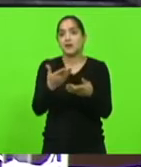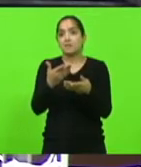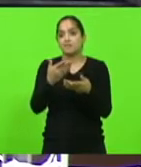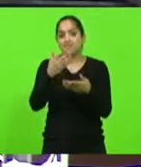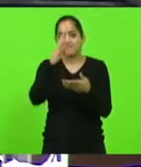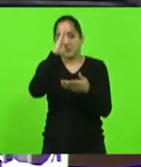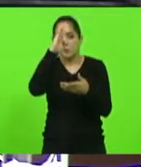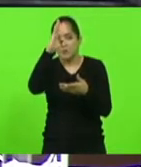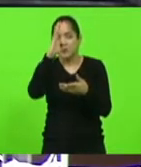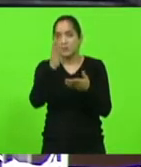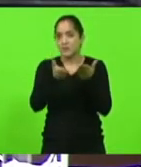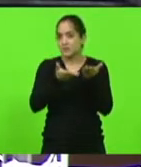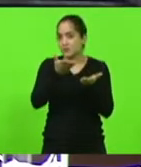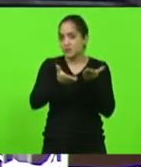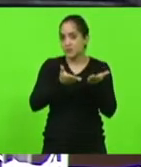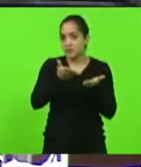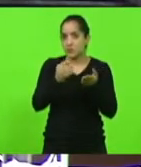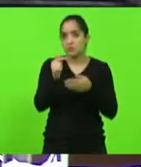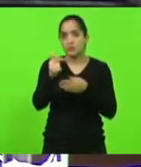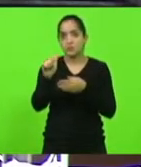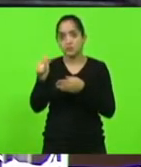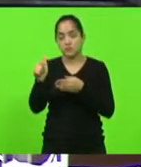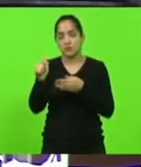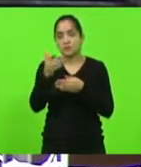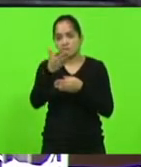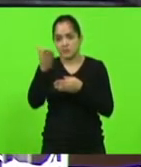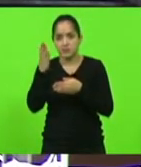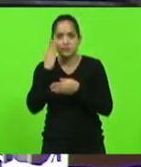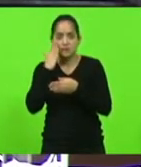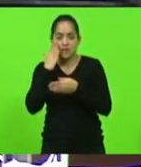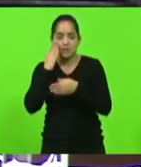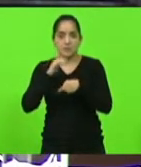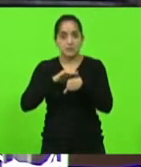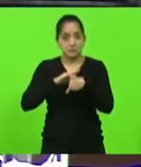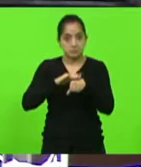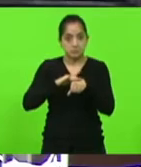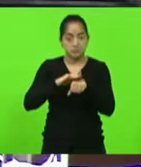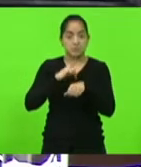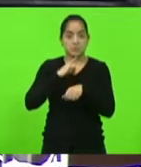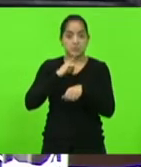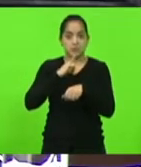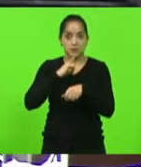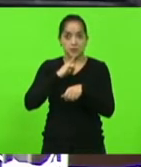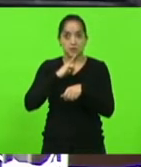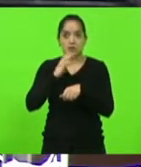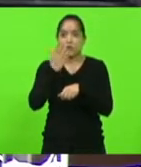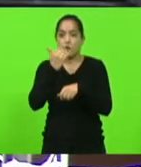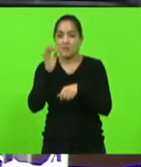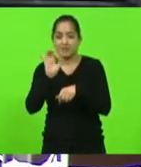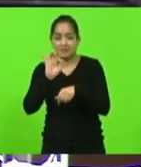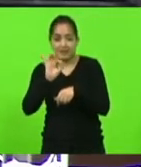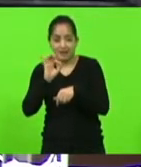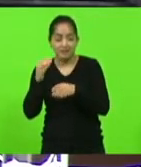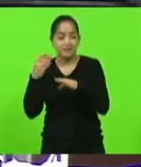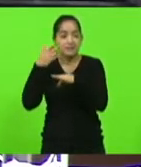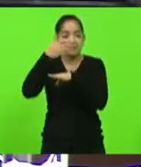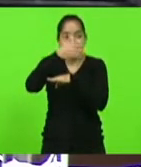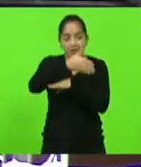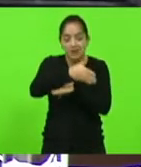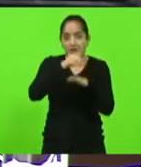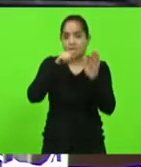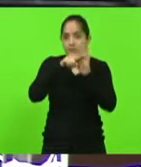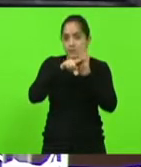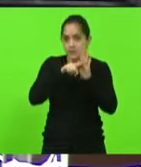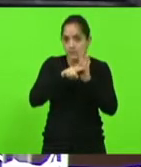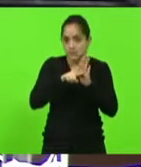até porque quem é diabético sabe da dificuldade que é ficar em jejum. Por isso, eu